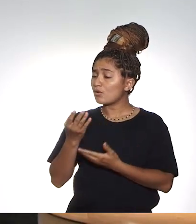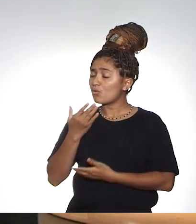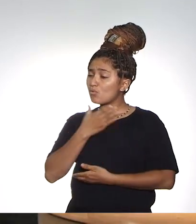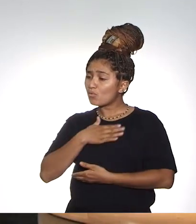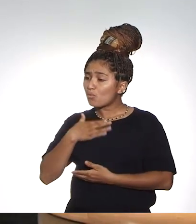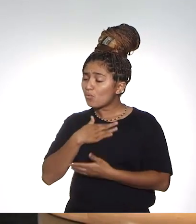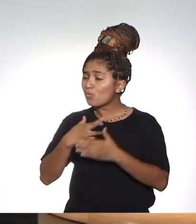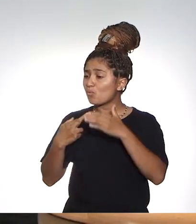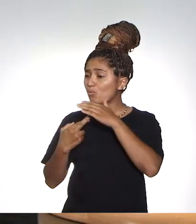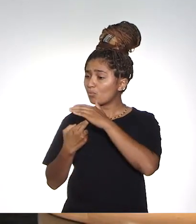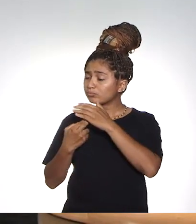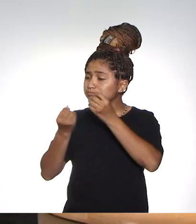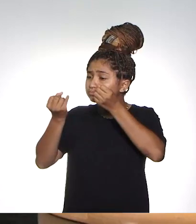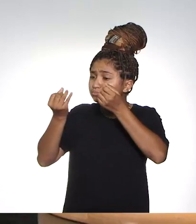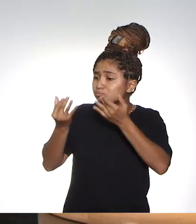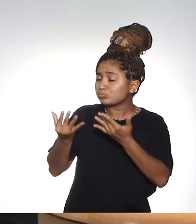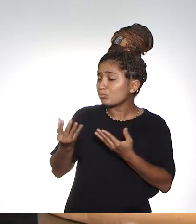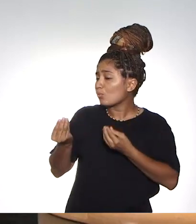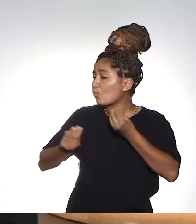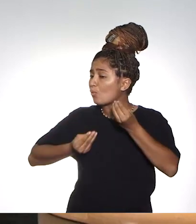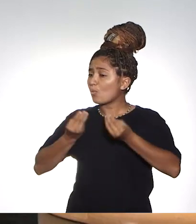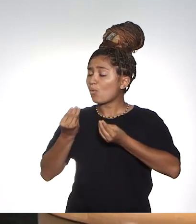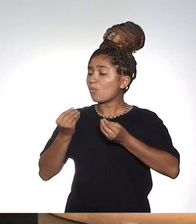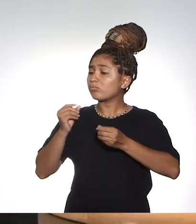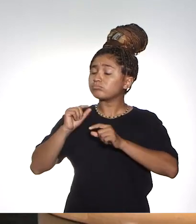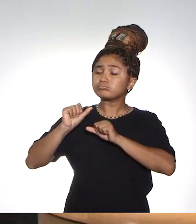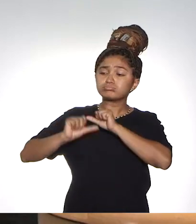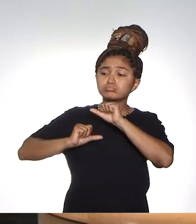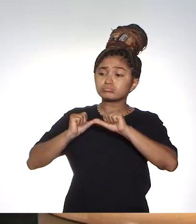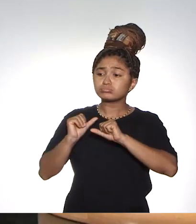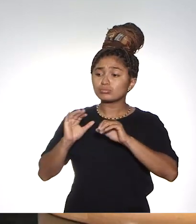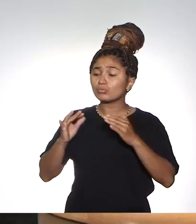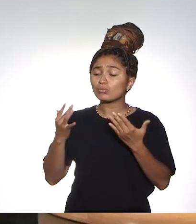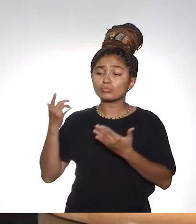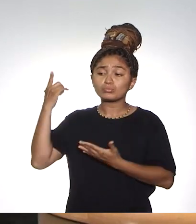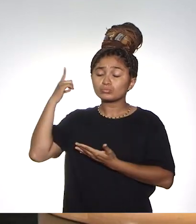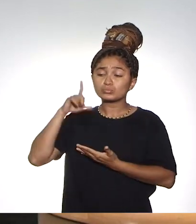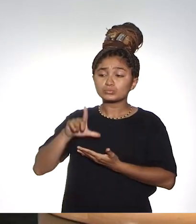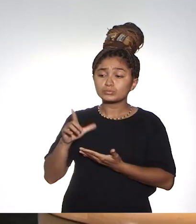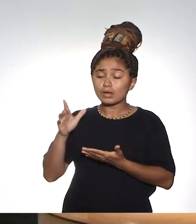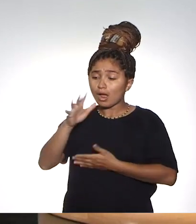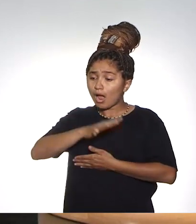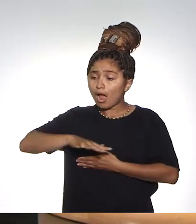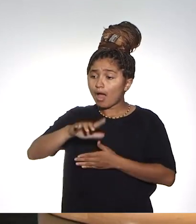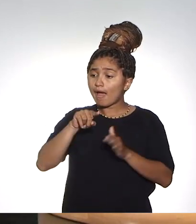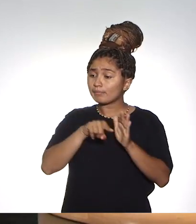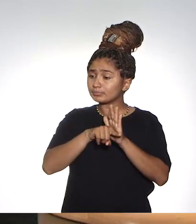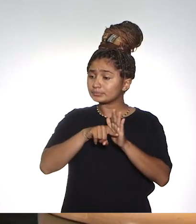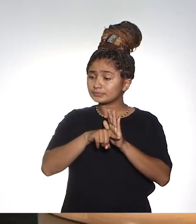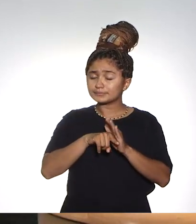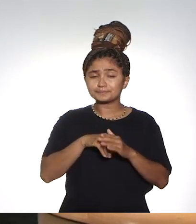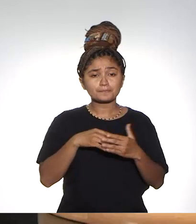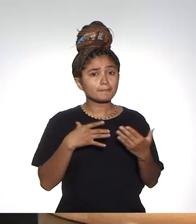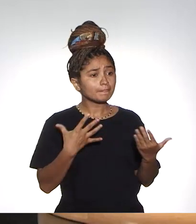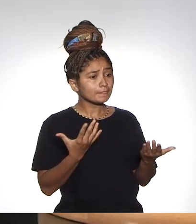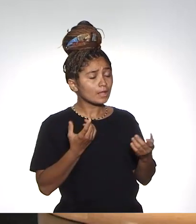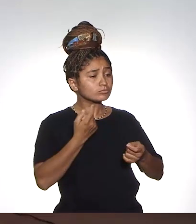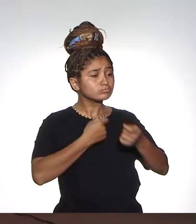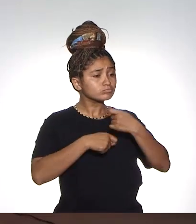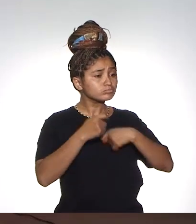professor Geraldo, que o senhor explicasse um pouco como foram essas alterações e quais são as outras conquistas que ocorreram nessa área da pesquisa?